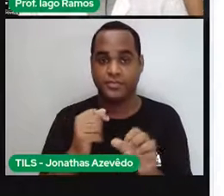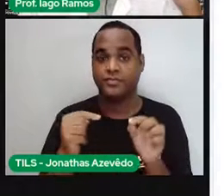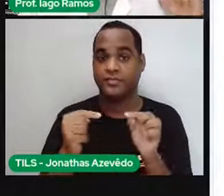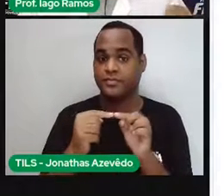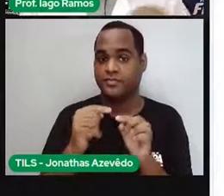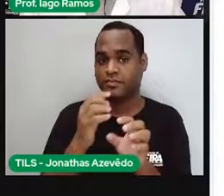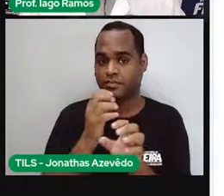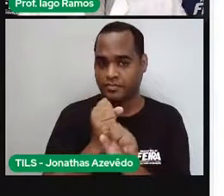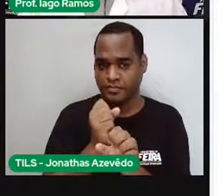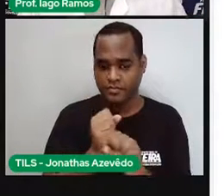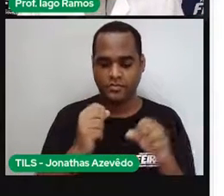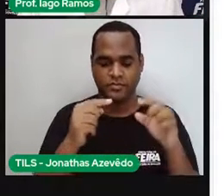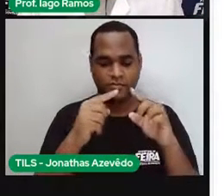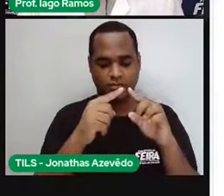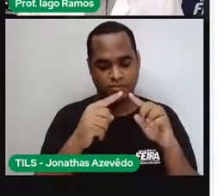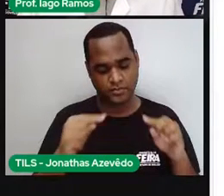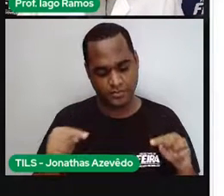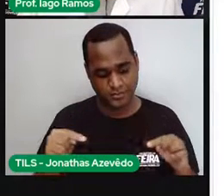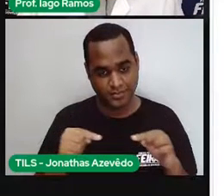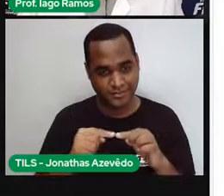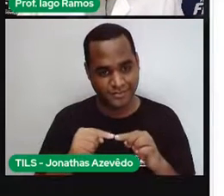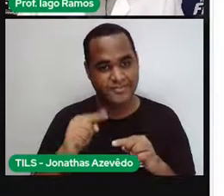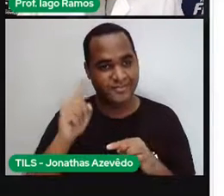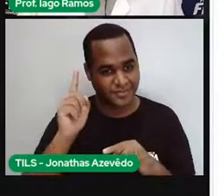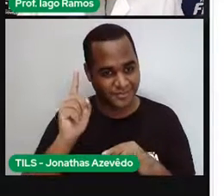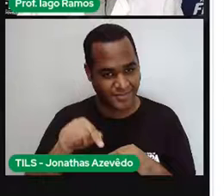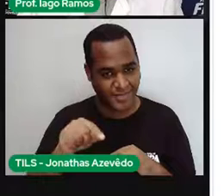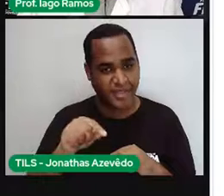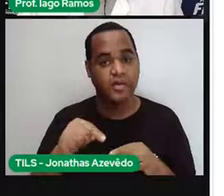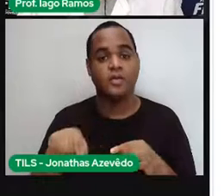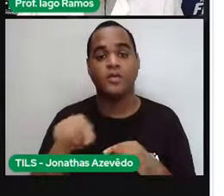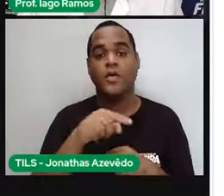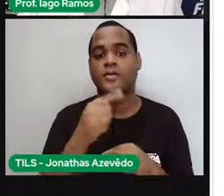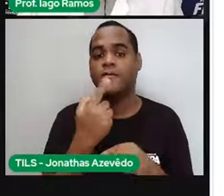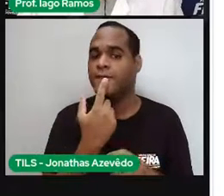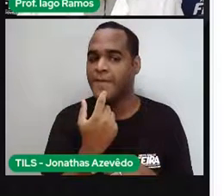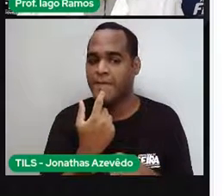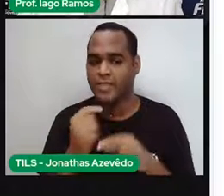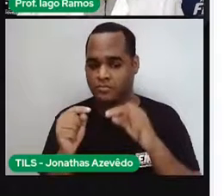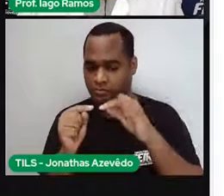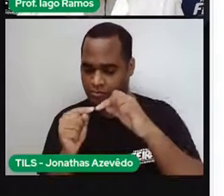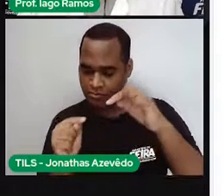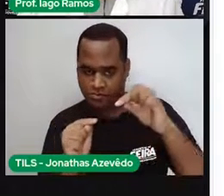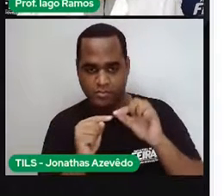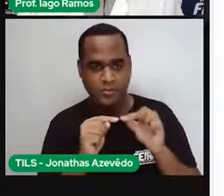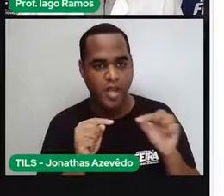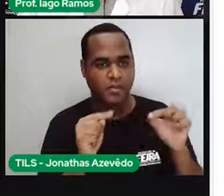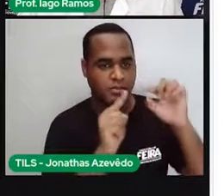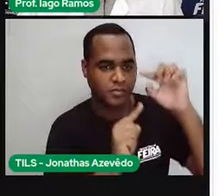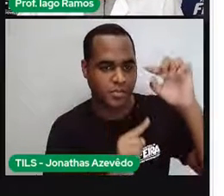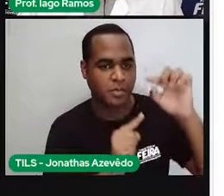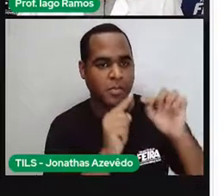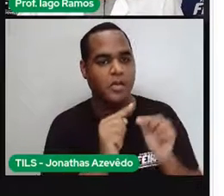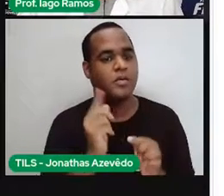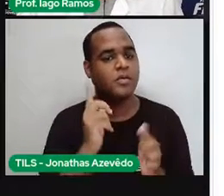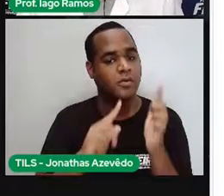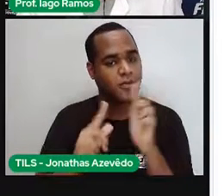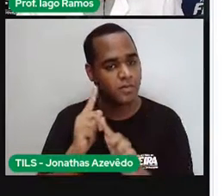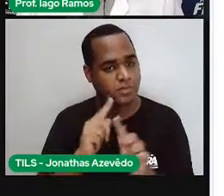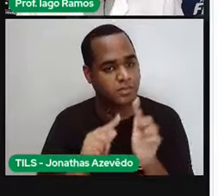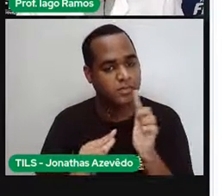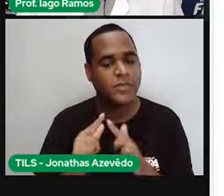medida do contorno. Então, a medida do contorno que está aqui em vermelho, essa medida do contorno